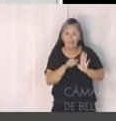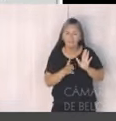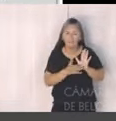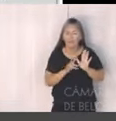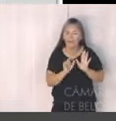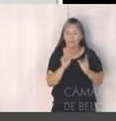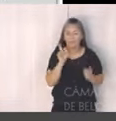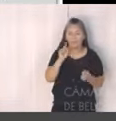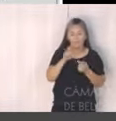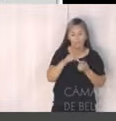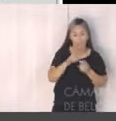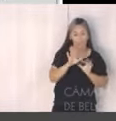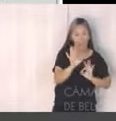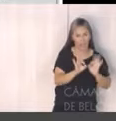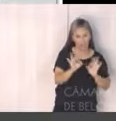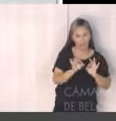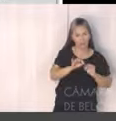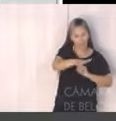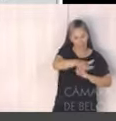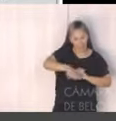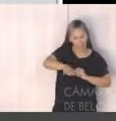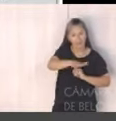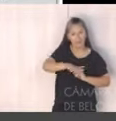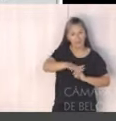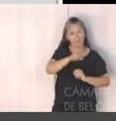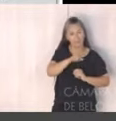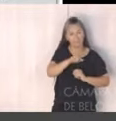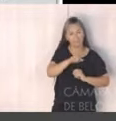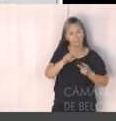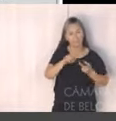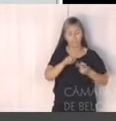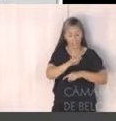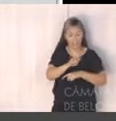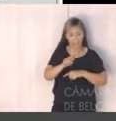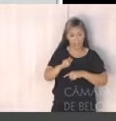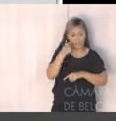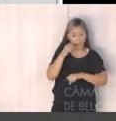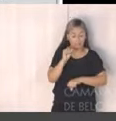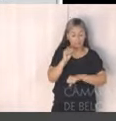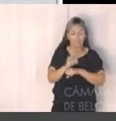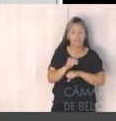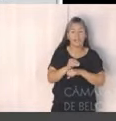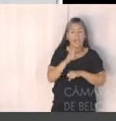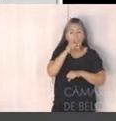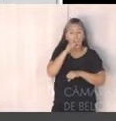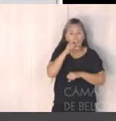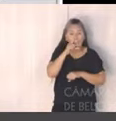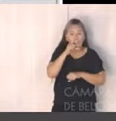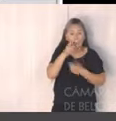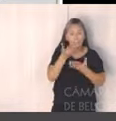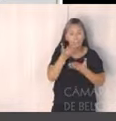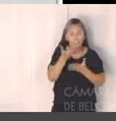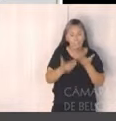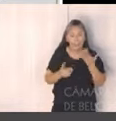regularização fundiária e urbanização em áreas de interesse social, gestão e redução do risco geológico em assentamento de interesse